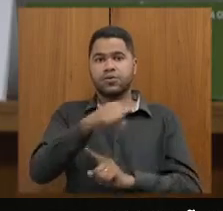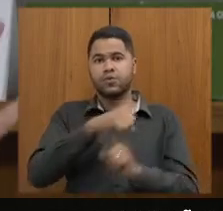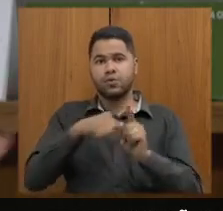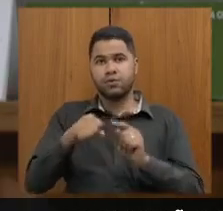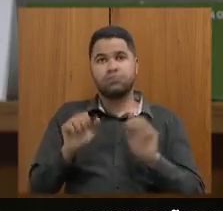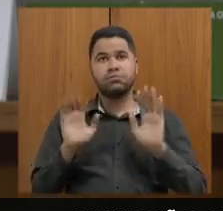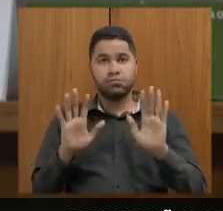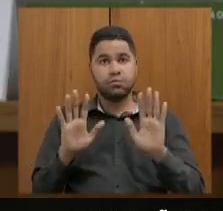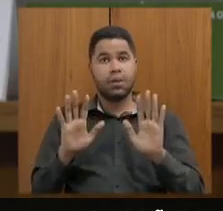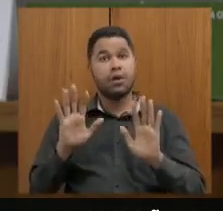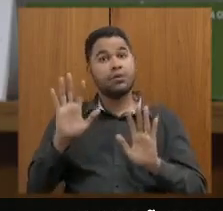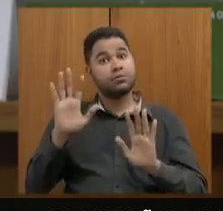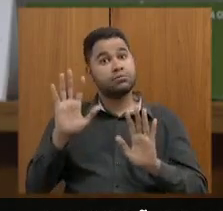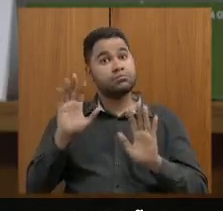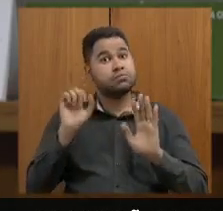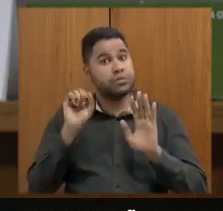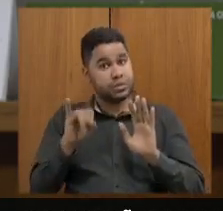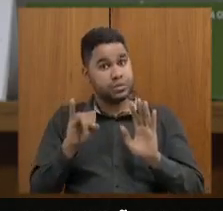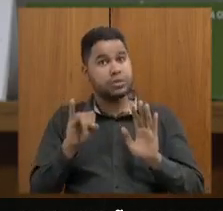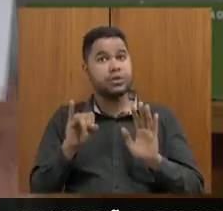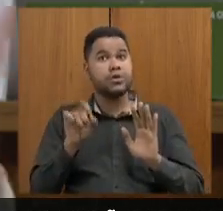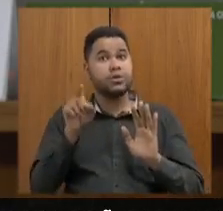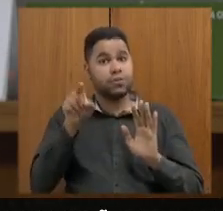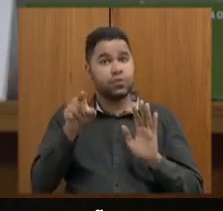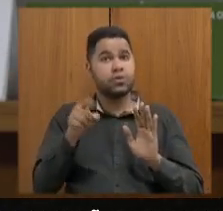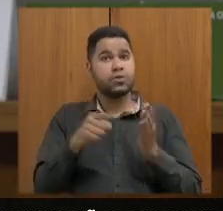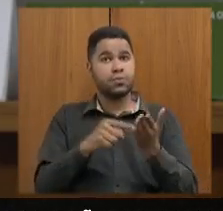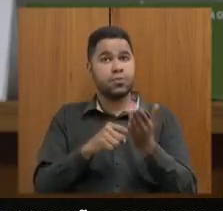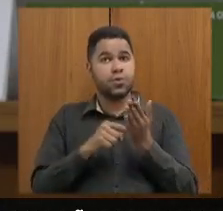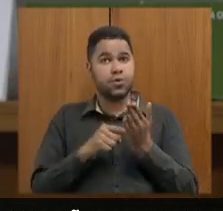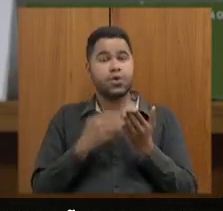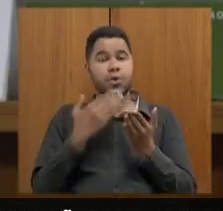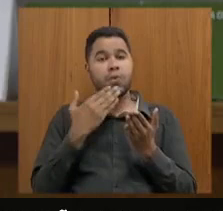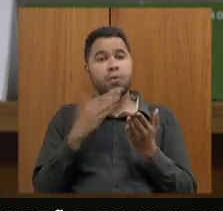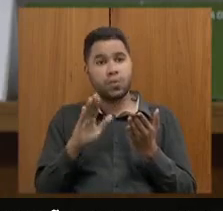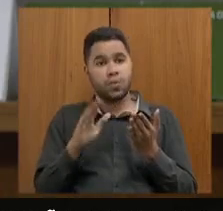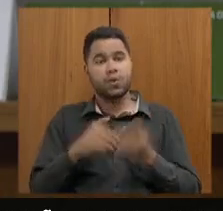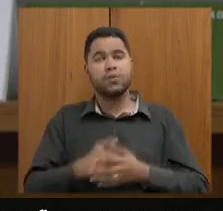mas faremos as correções se a senhora indicar qual foi